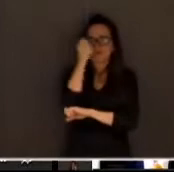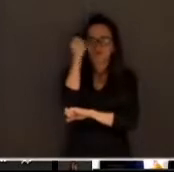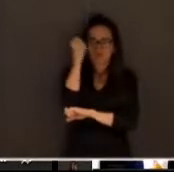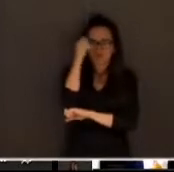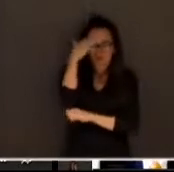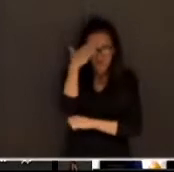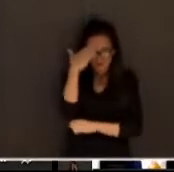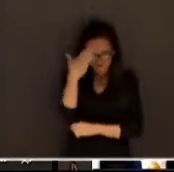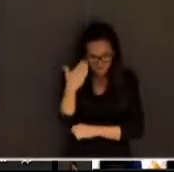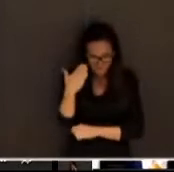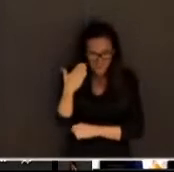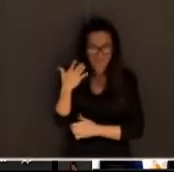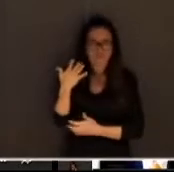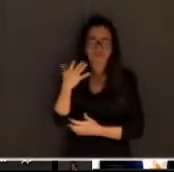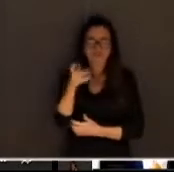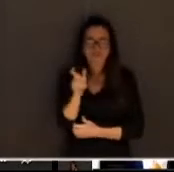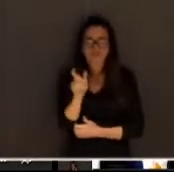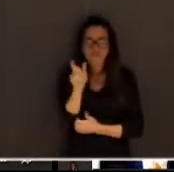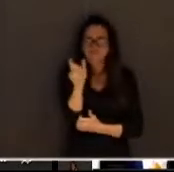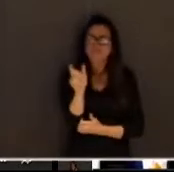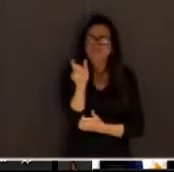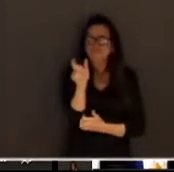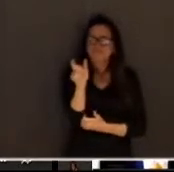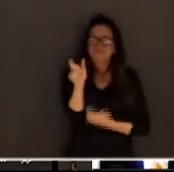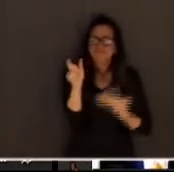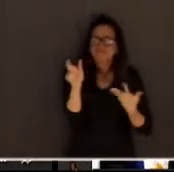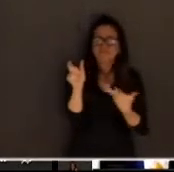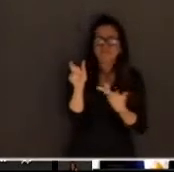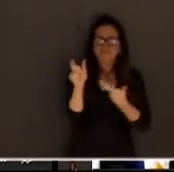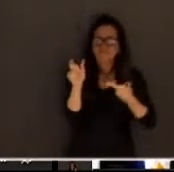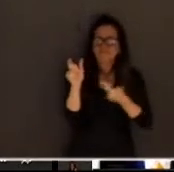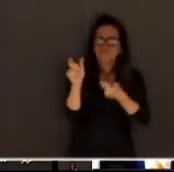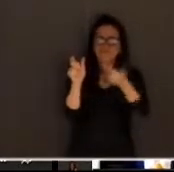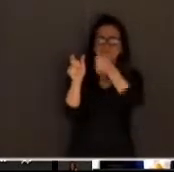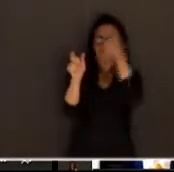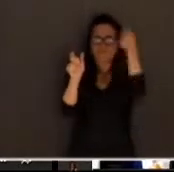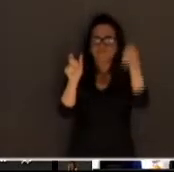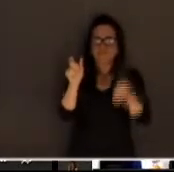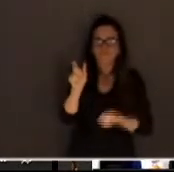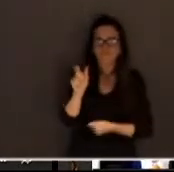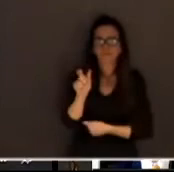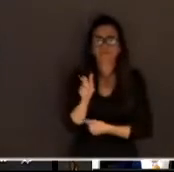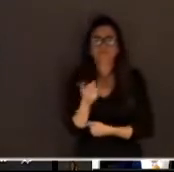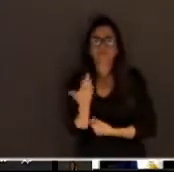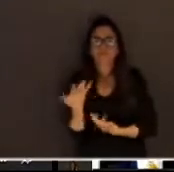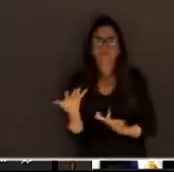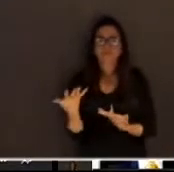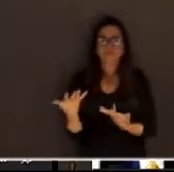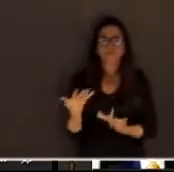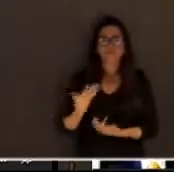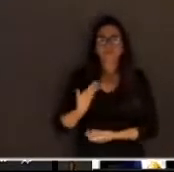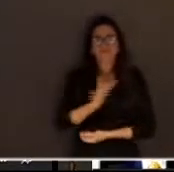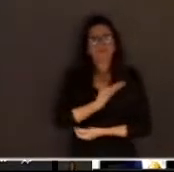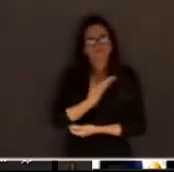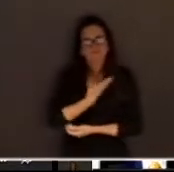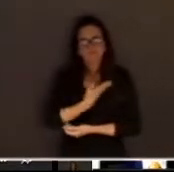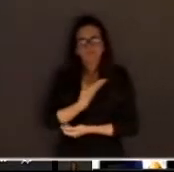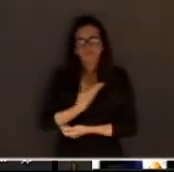muito pela generosidade das palavras, que, por evidente, são suspeitas por conta da nossa amizade.